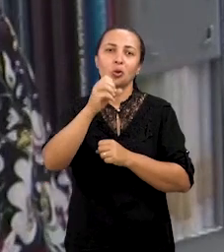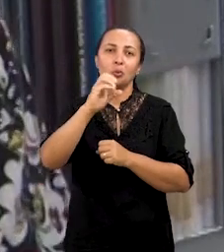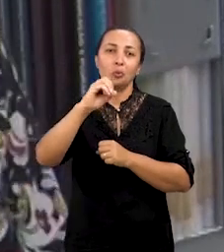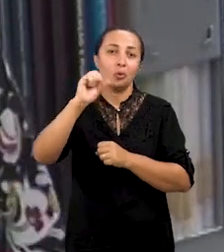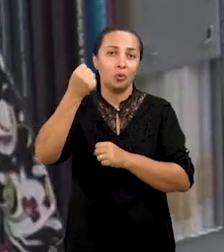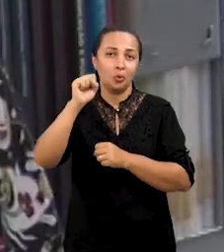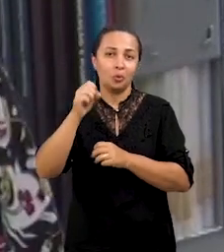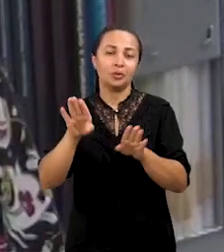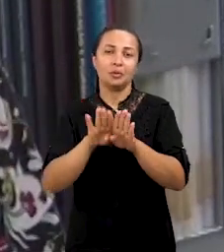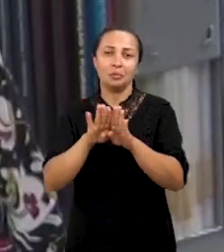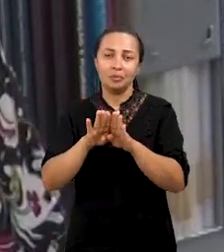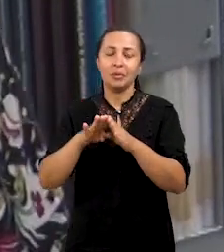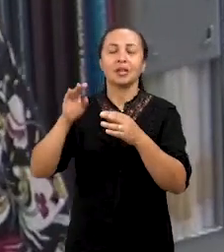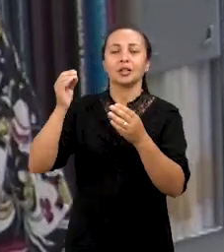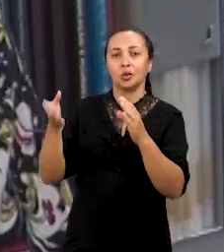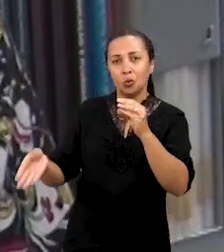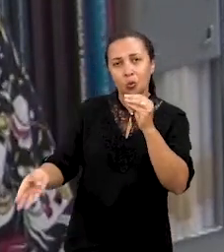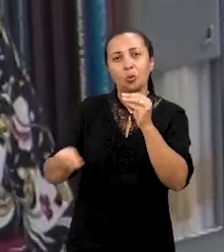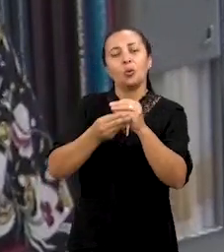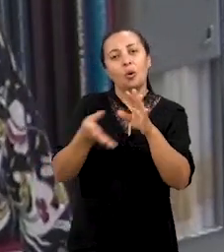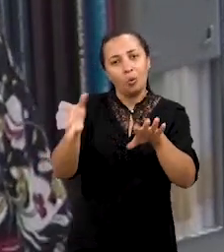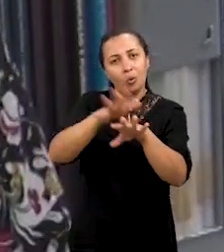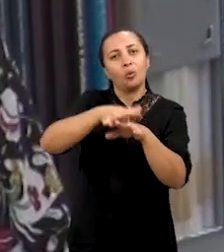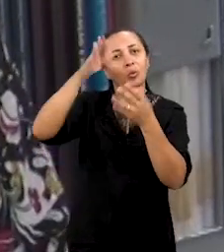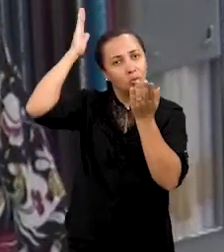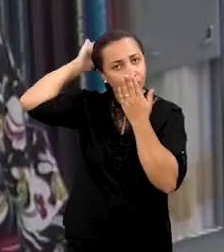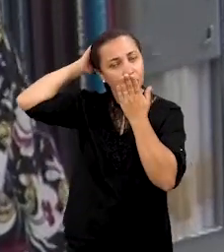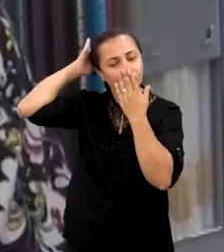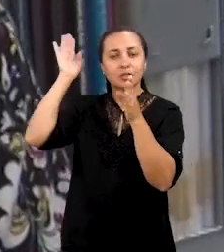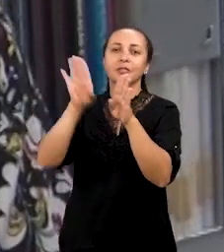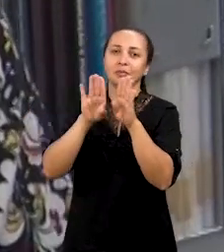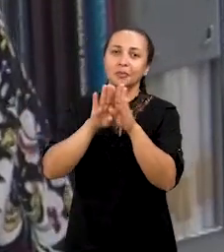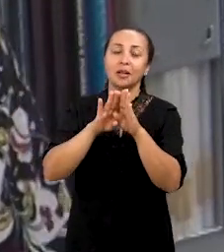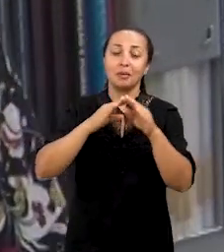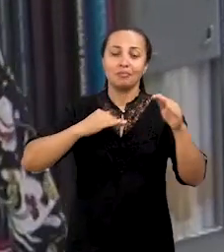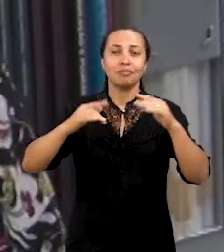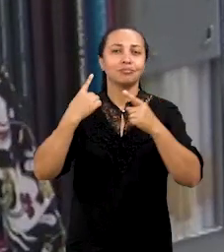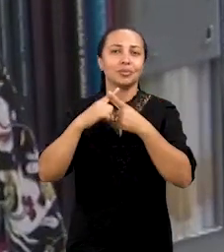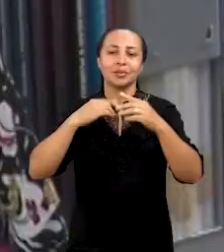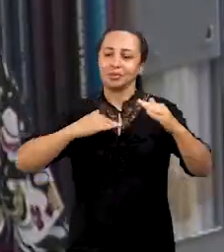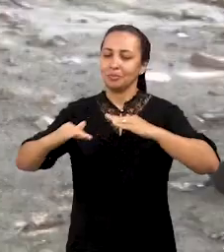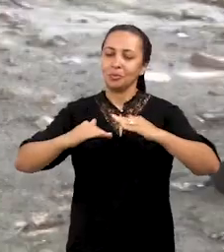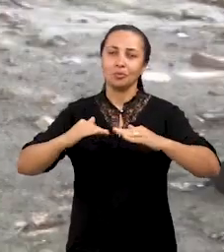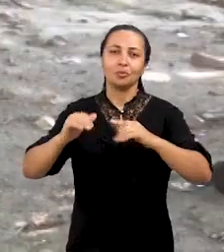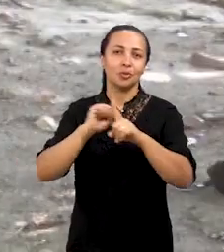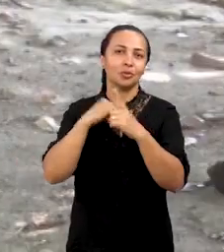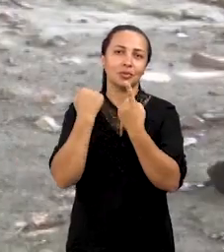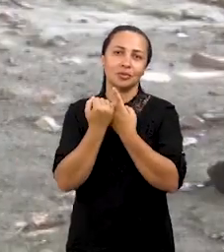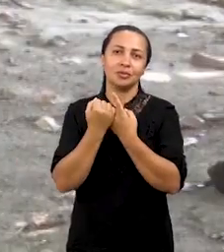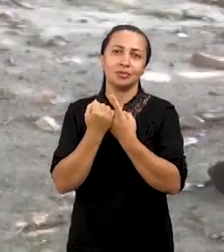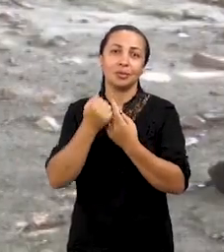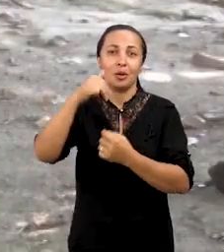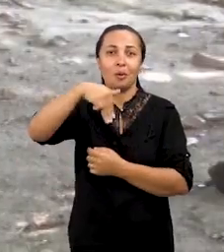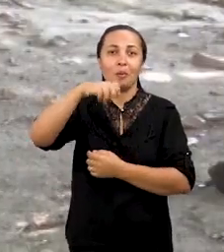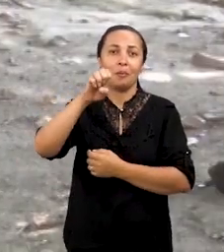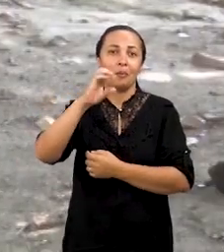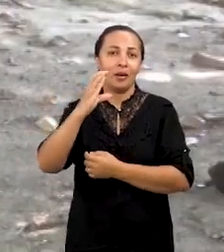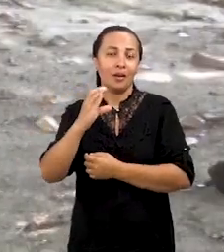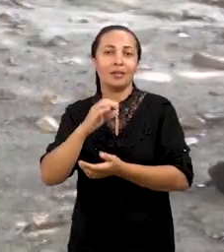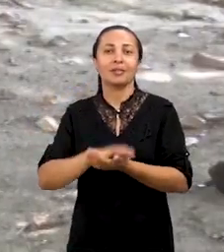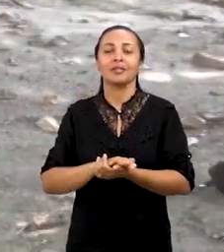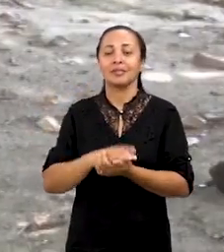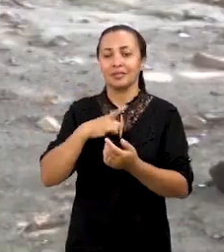incluindo também a questão do indígena. Então, é um marco, principalmente, pelos movimentos sociais. O MEC tem um